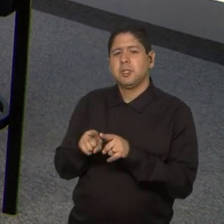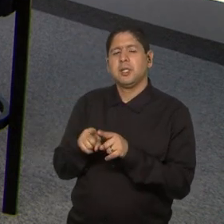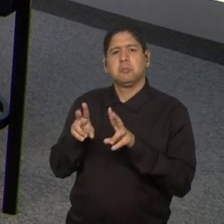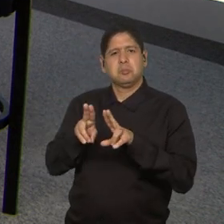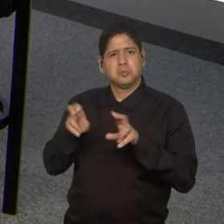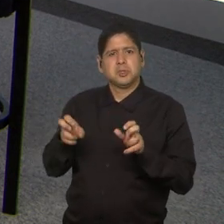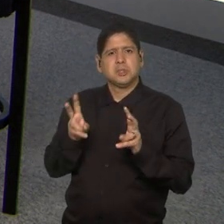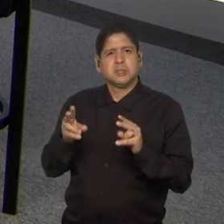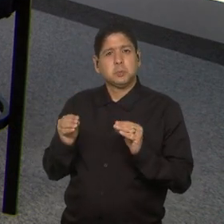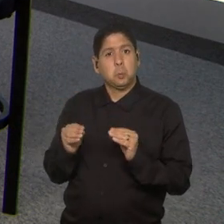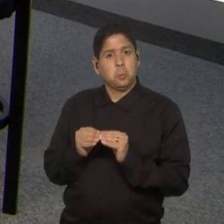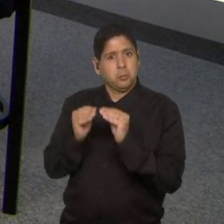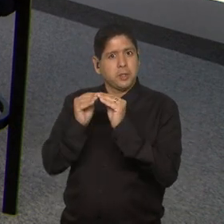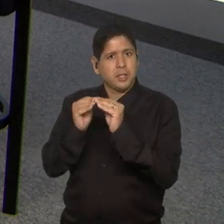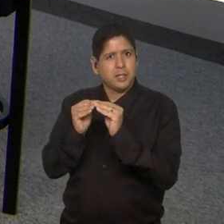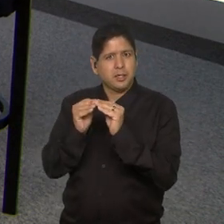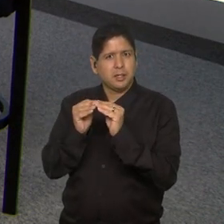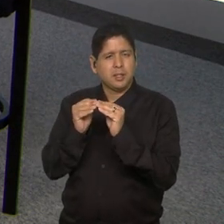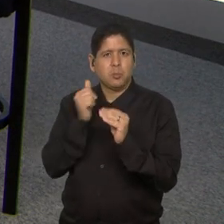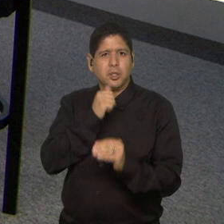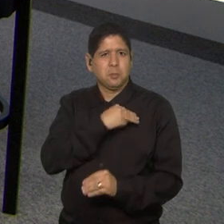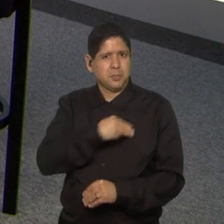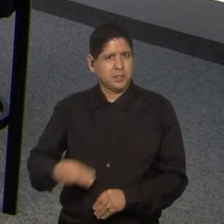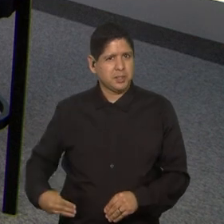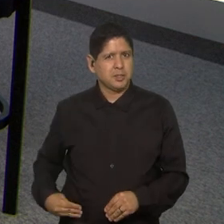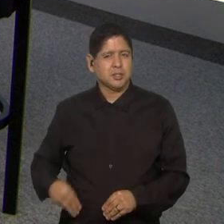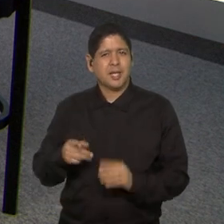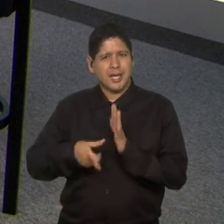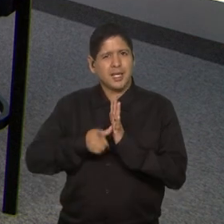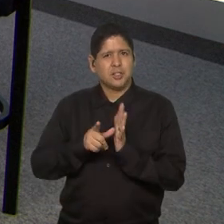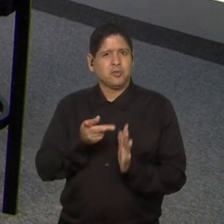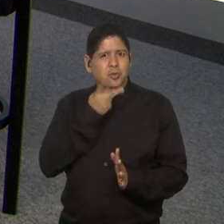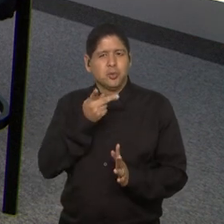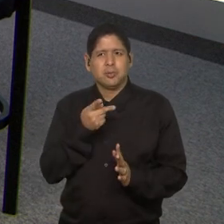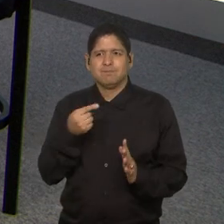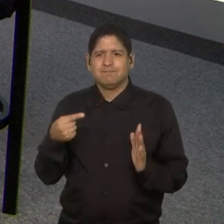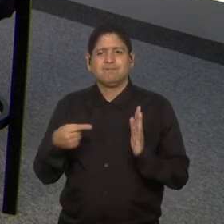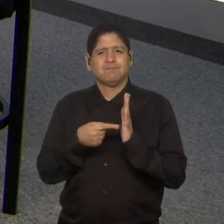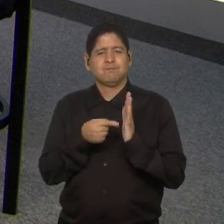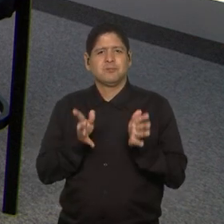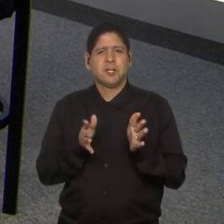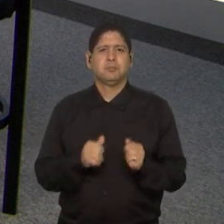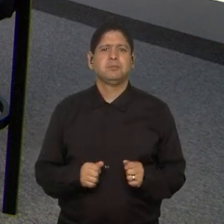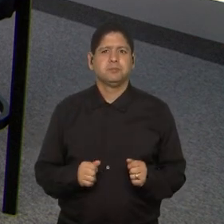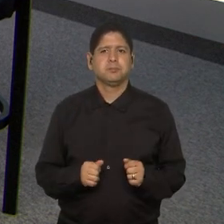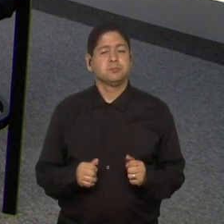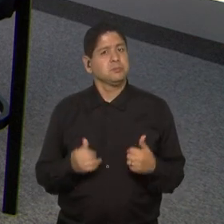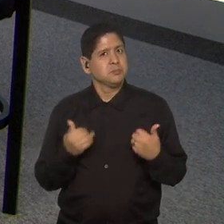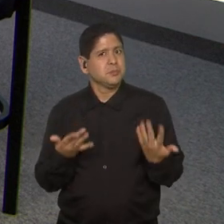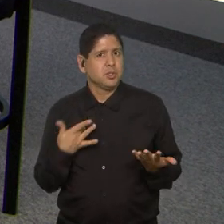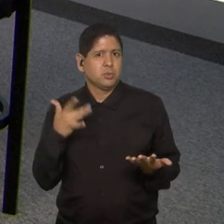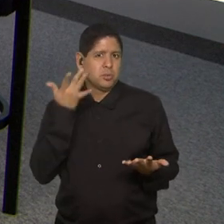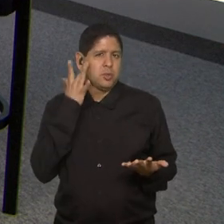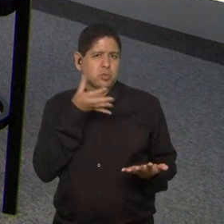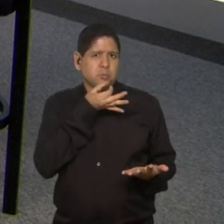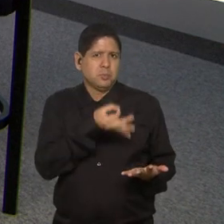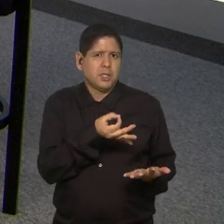pela chance de complementar o que a ministra Ana Moussa muito corretamente pontuou aqui. Acho que,